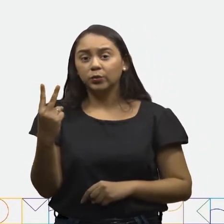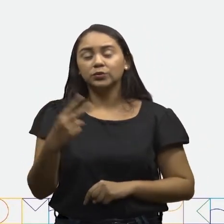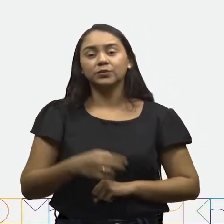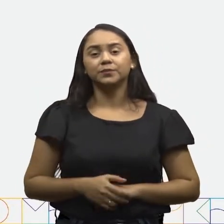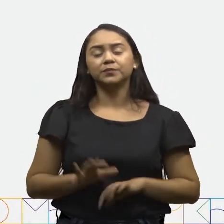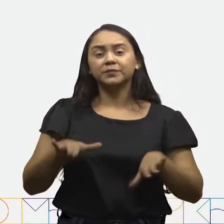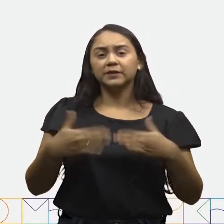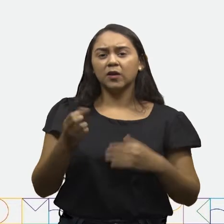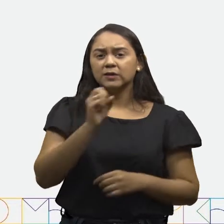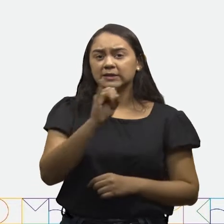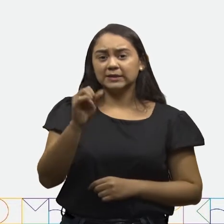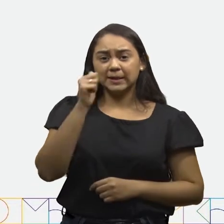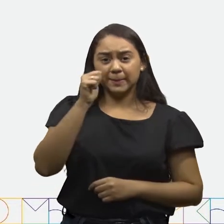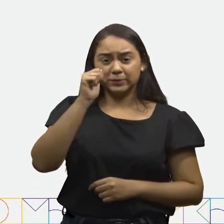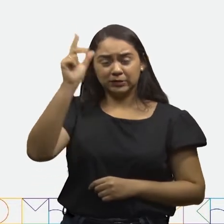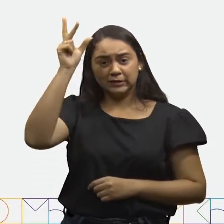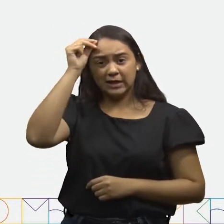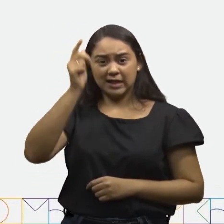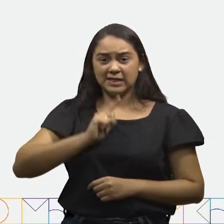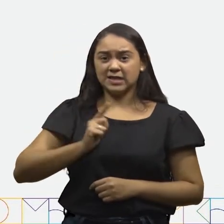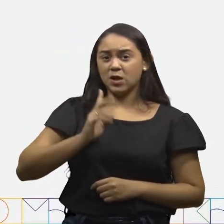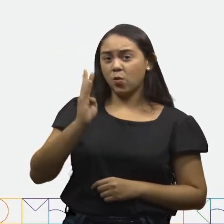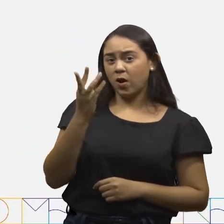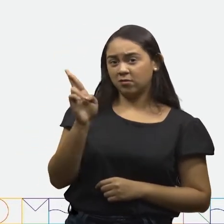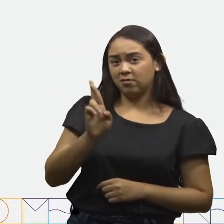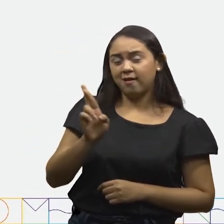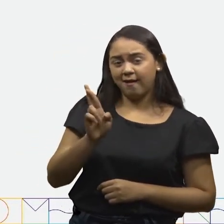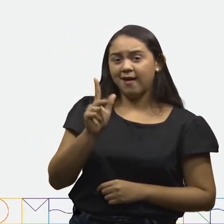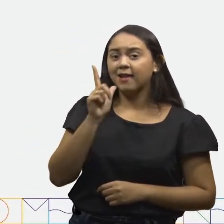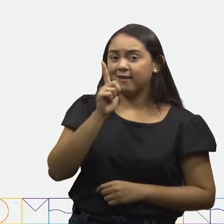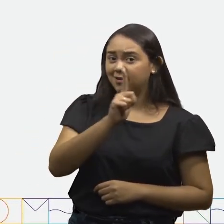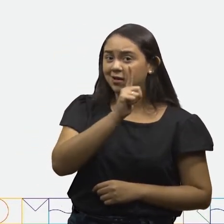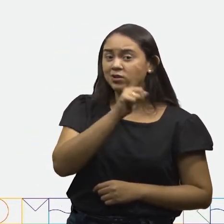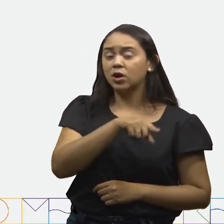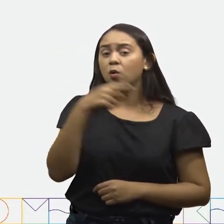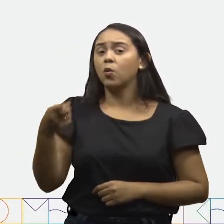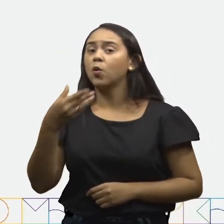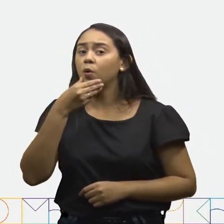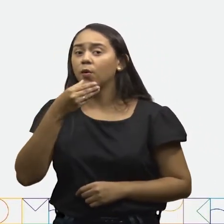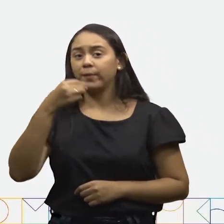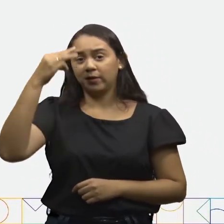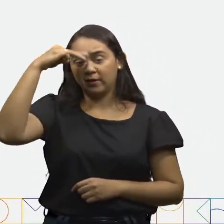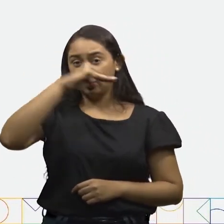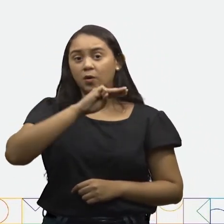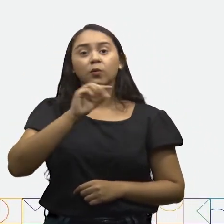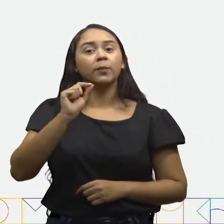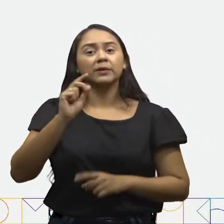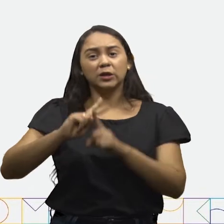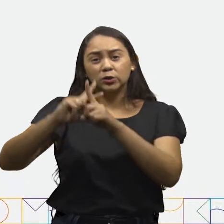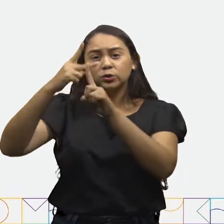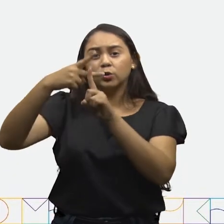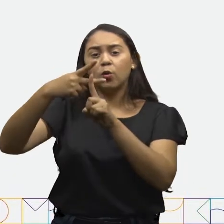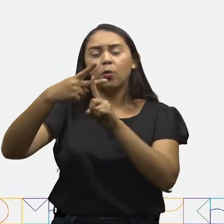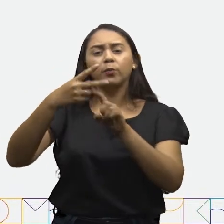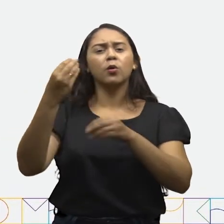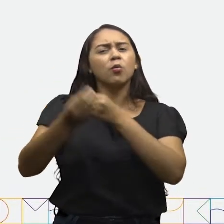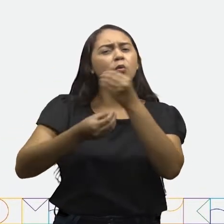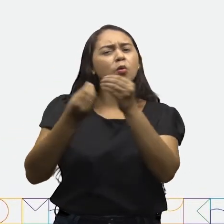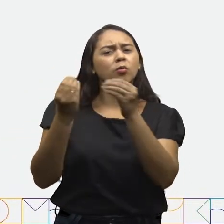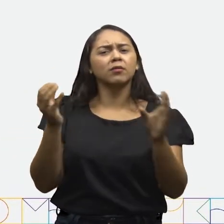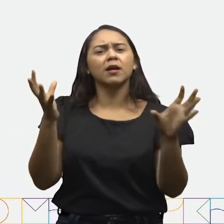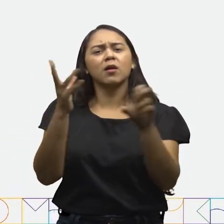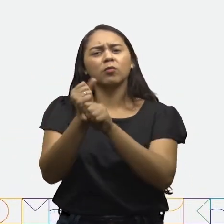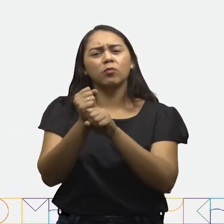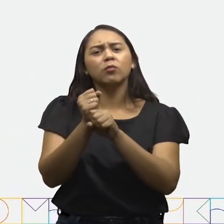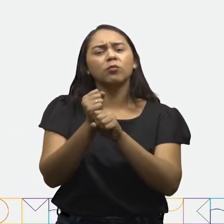Então, se Tainá leva 4 reais para lanchar e o Antônio leva o dobro, podemos